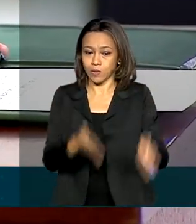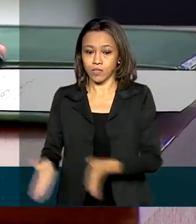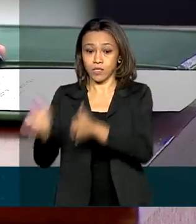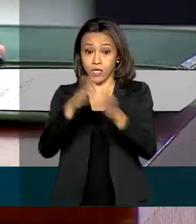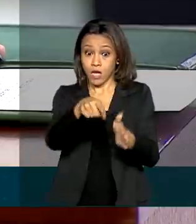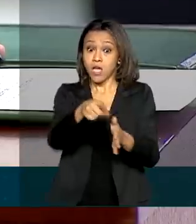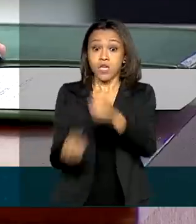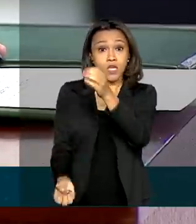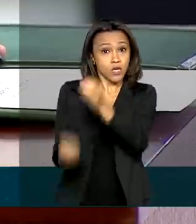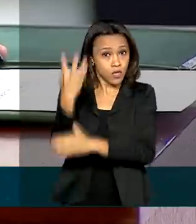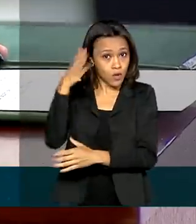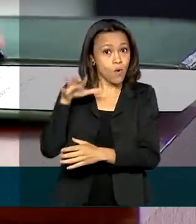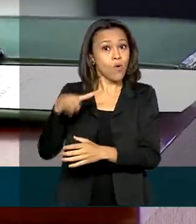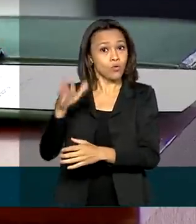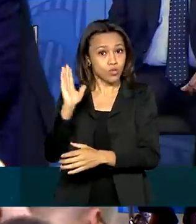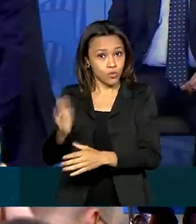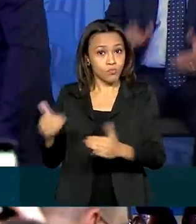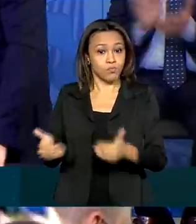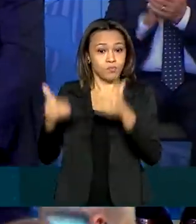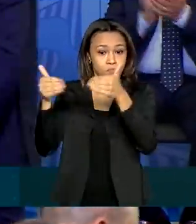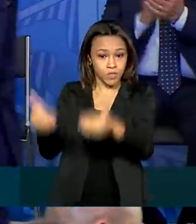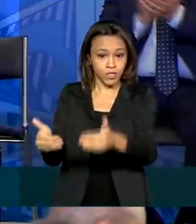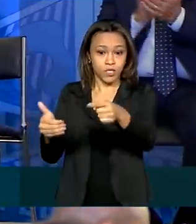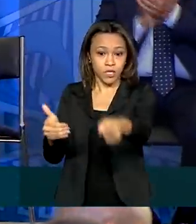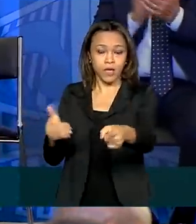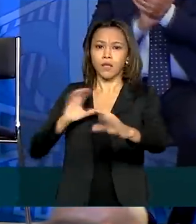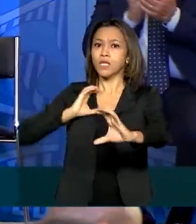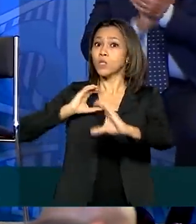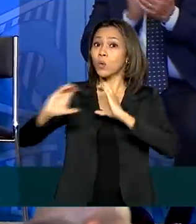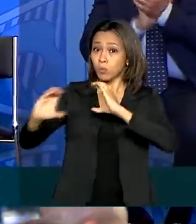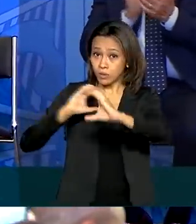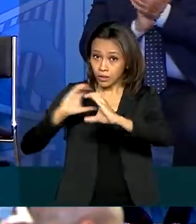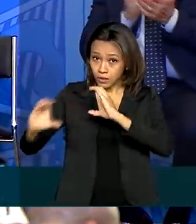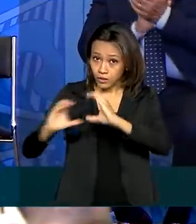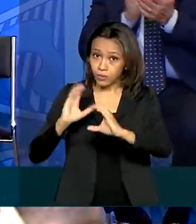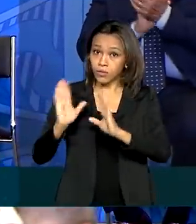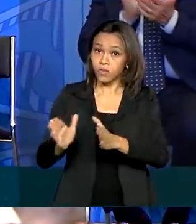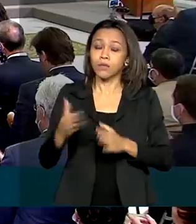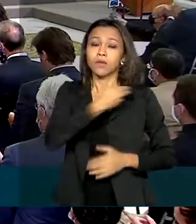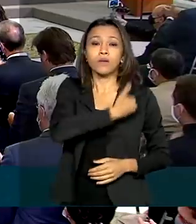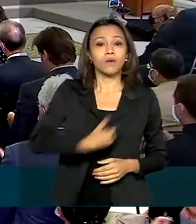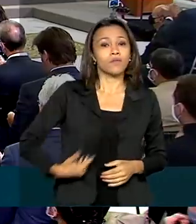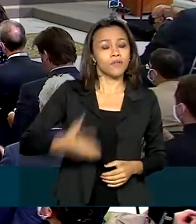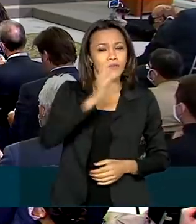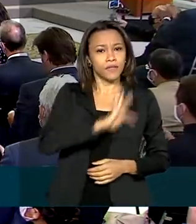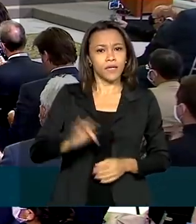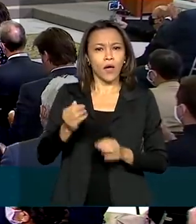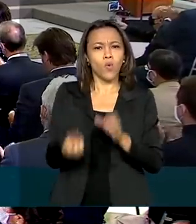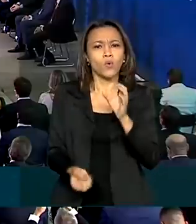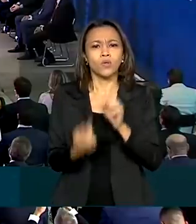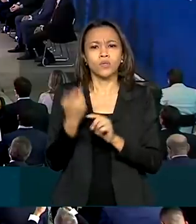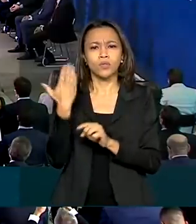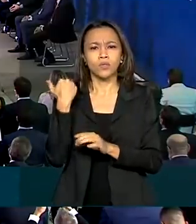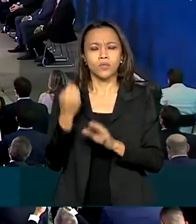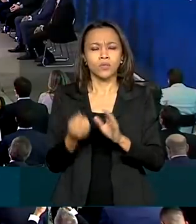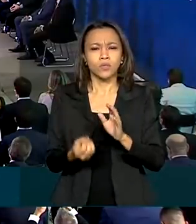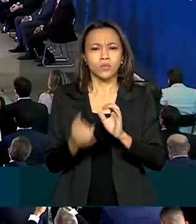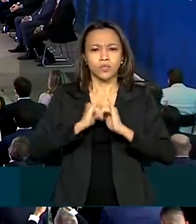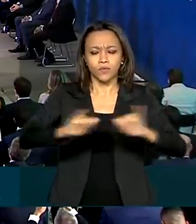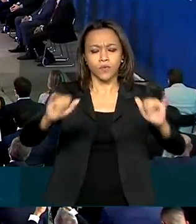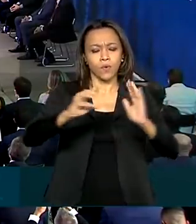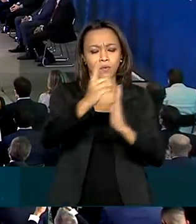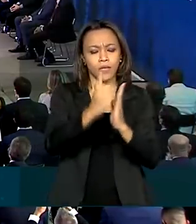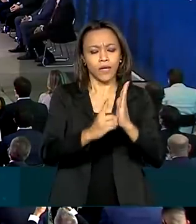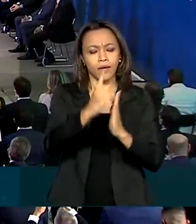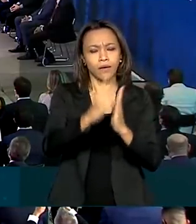ministério específico para o setor, o das comunicações, o governo federal publicou o decreto que regulamenta